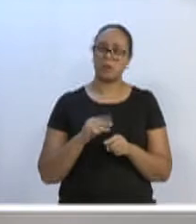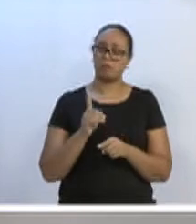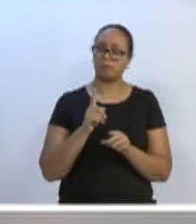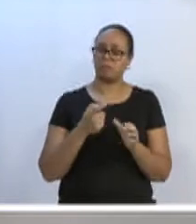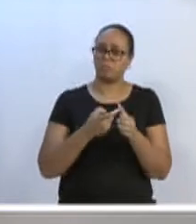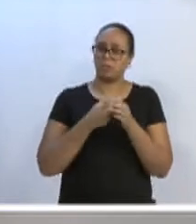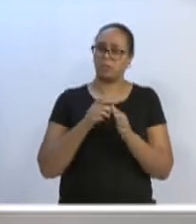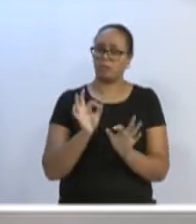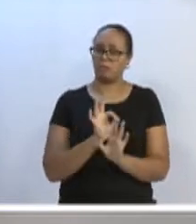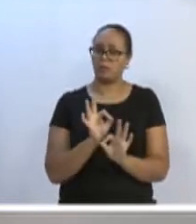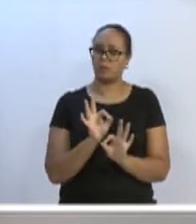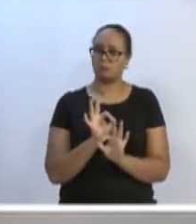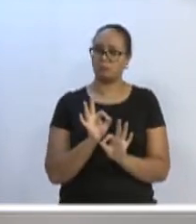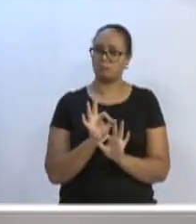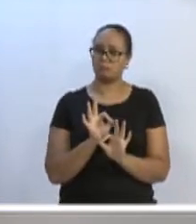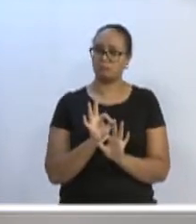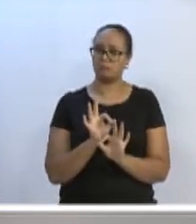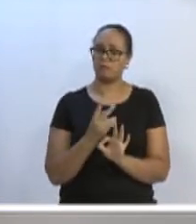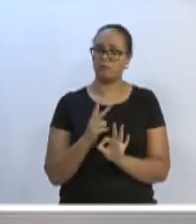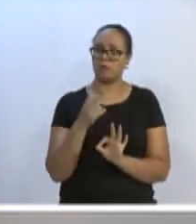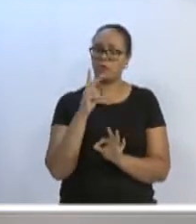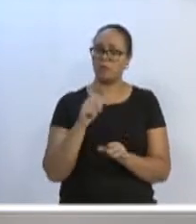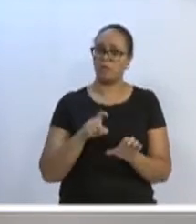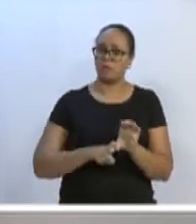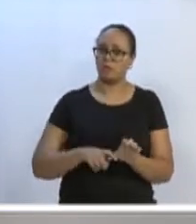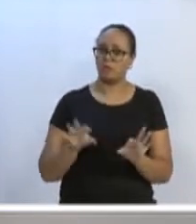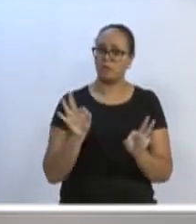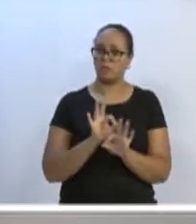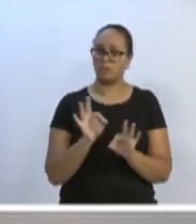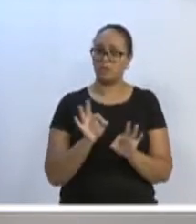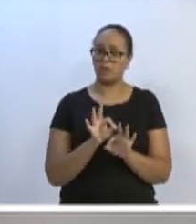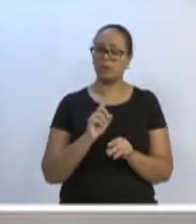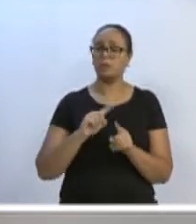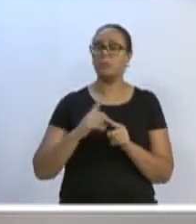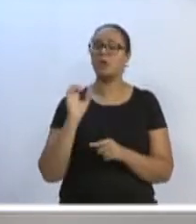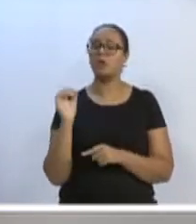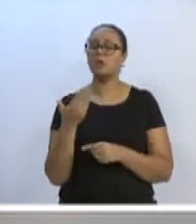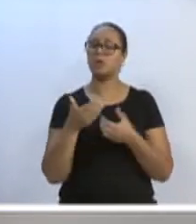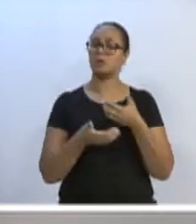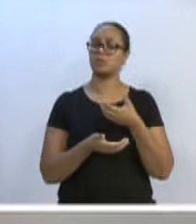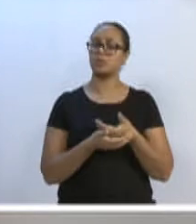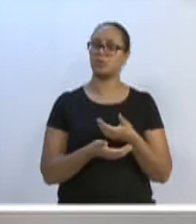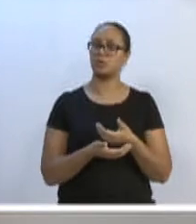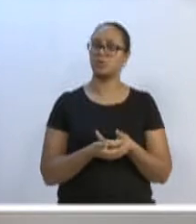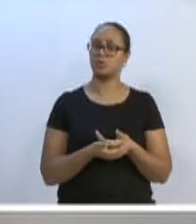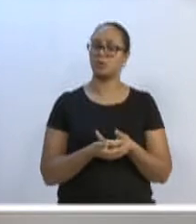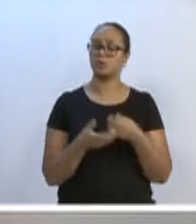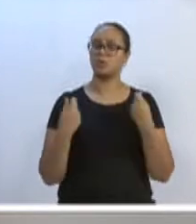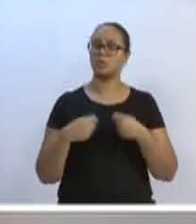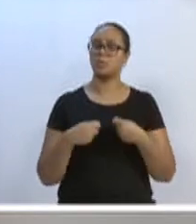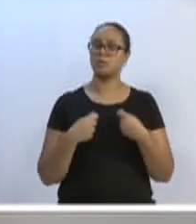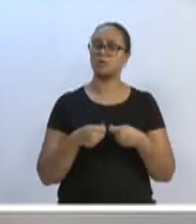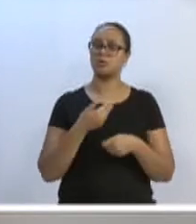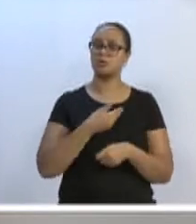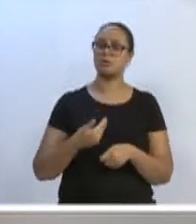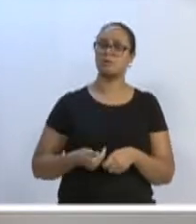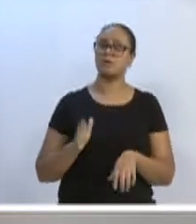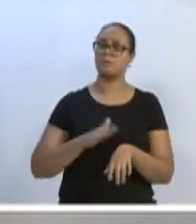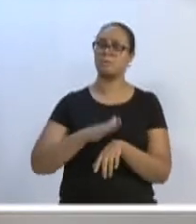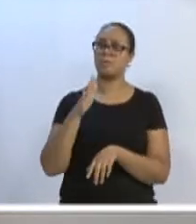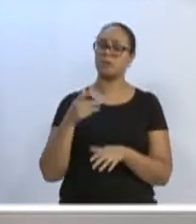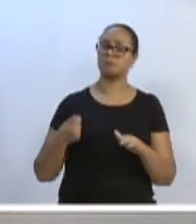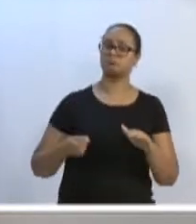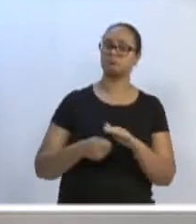com esse compromisso, nesse valor com o Hospital Santo Antônio. que acontece é que o Hospital Santo Antônio solicita que o governo municipal